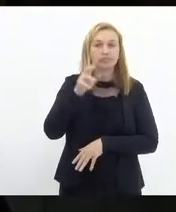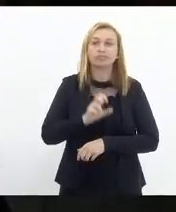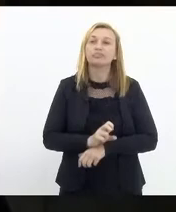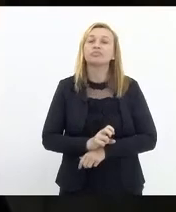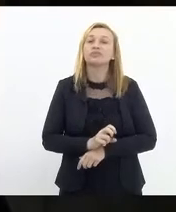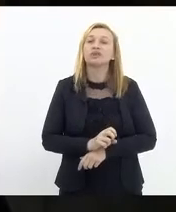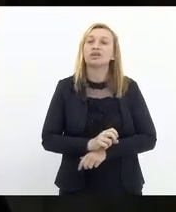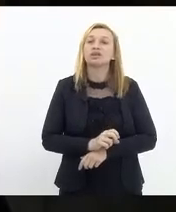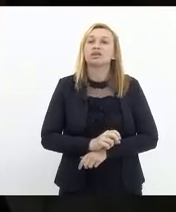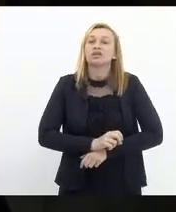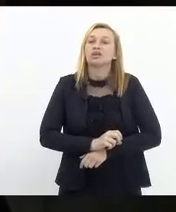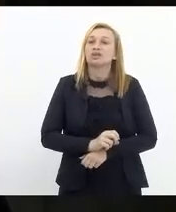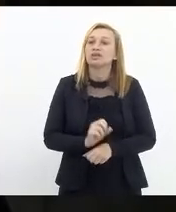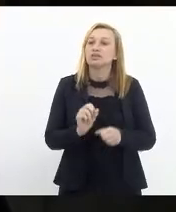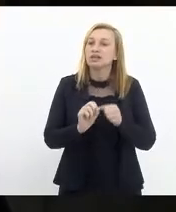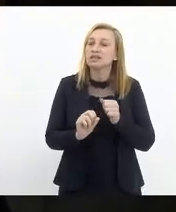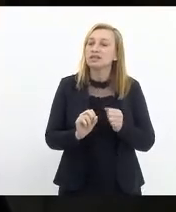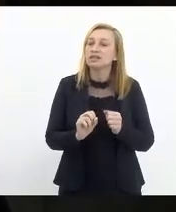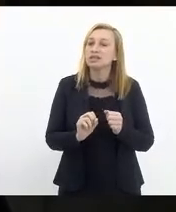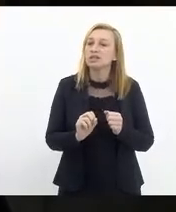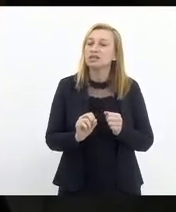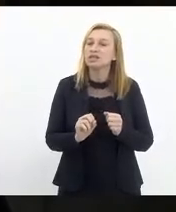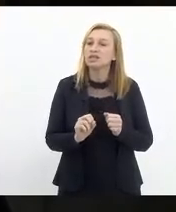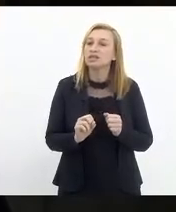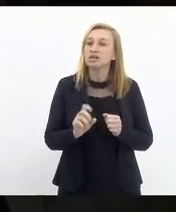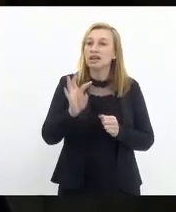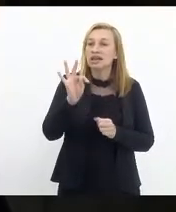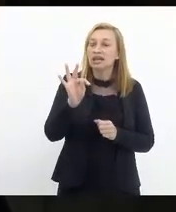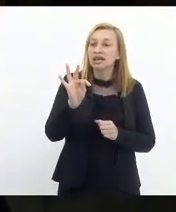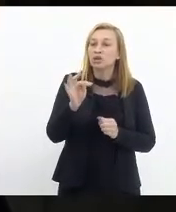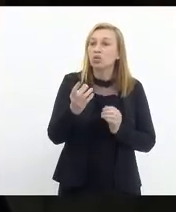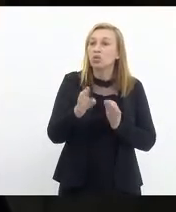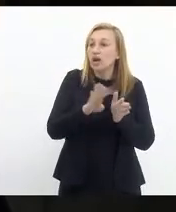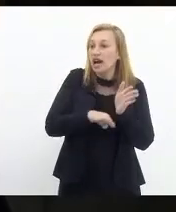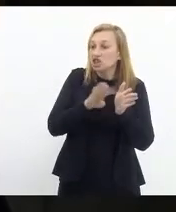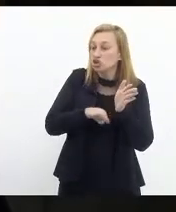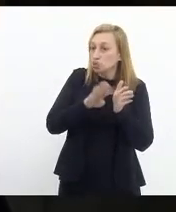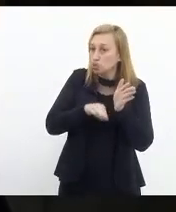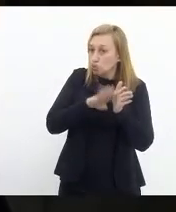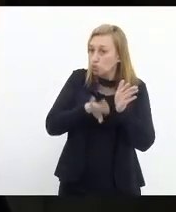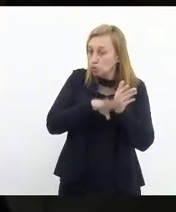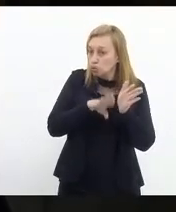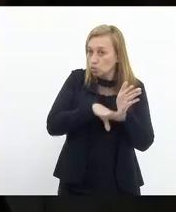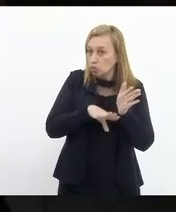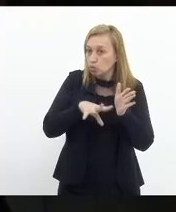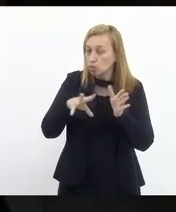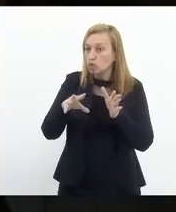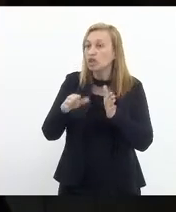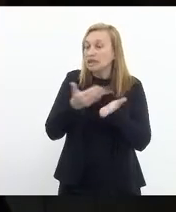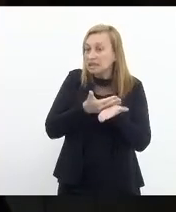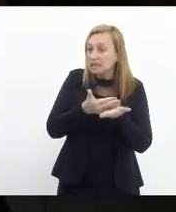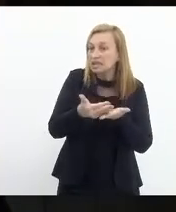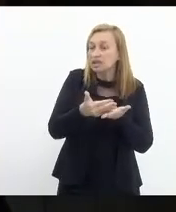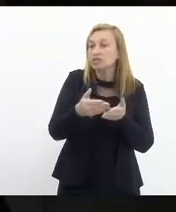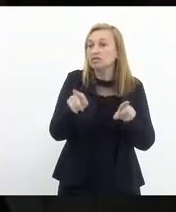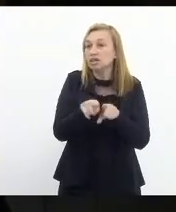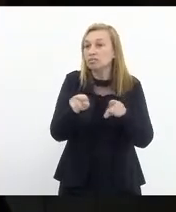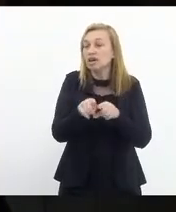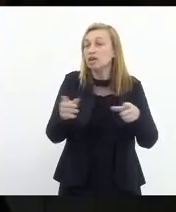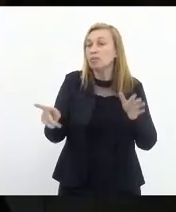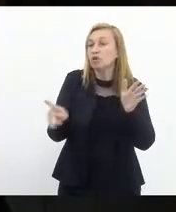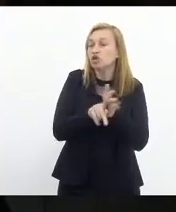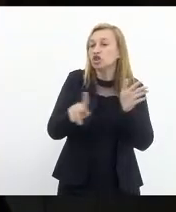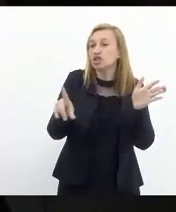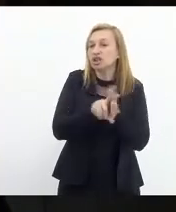faríamos, sobre teto de gasto e introdução, projeto de lei,